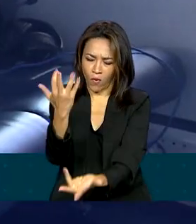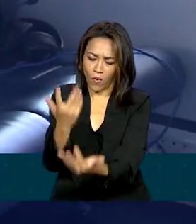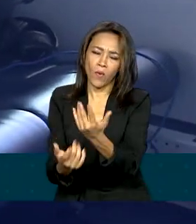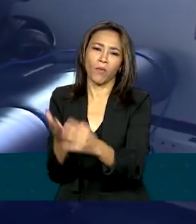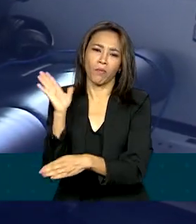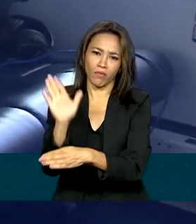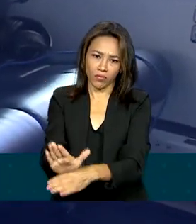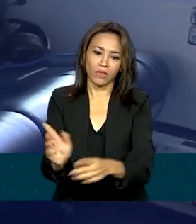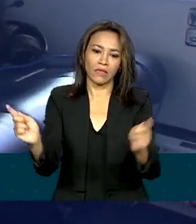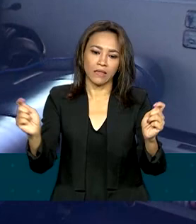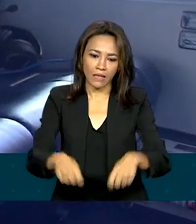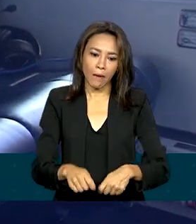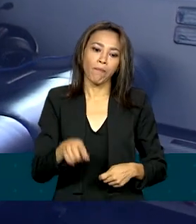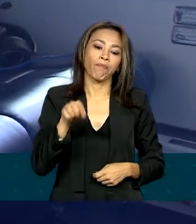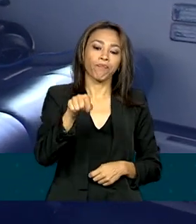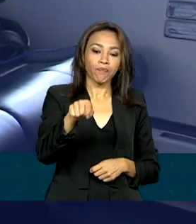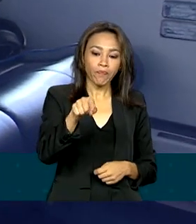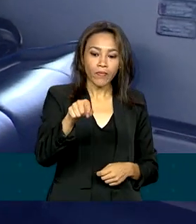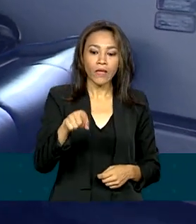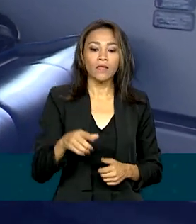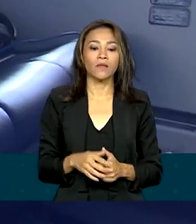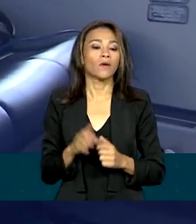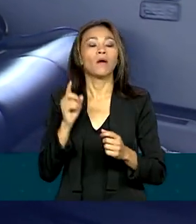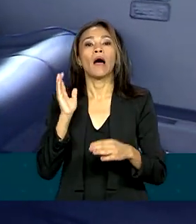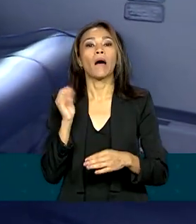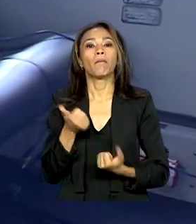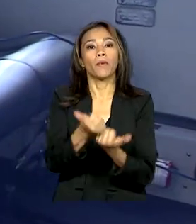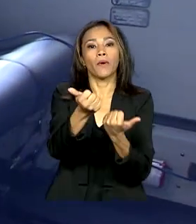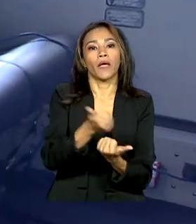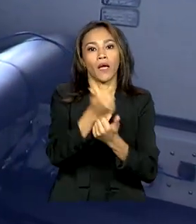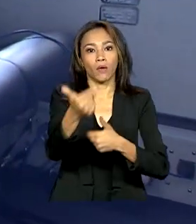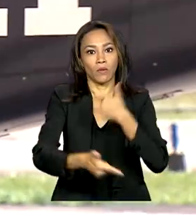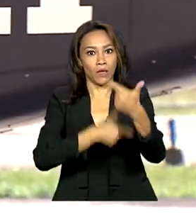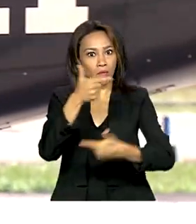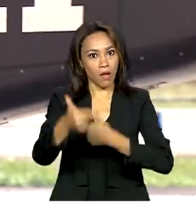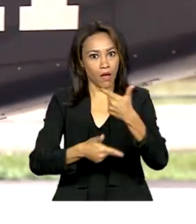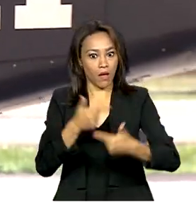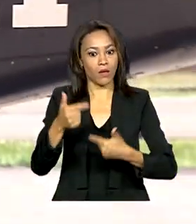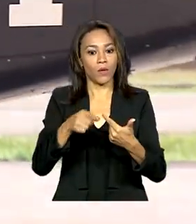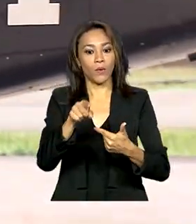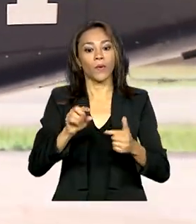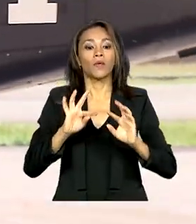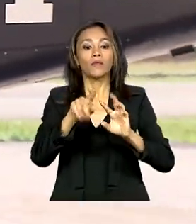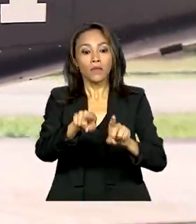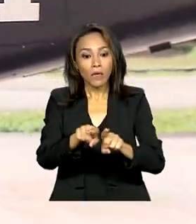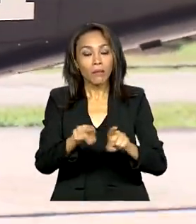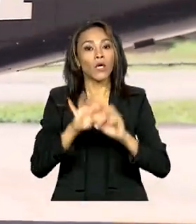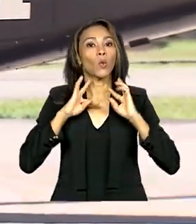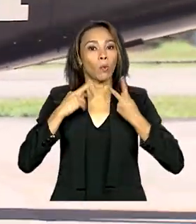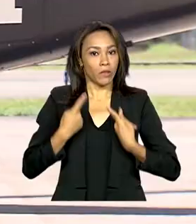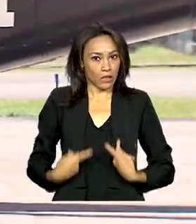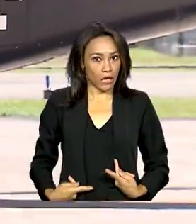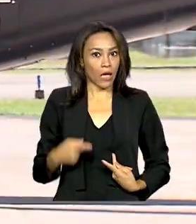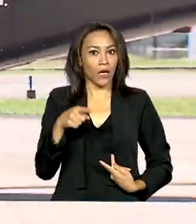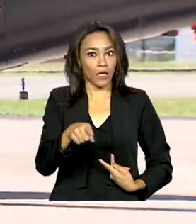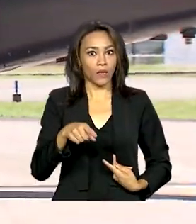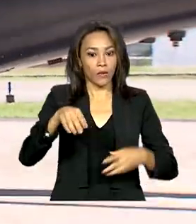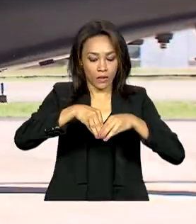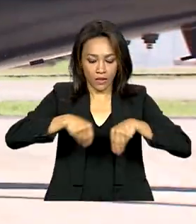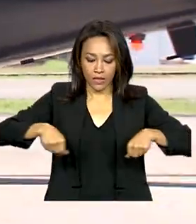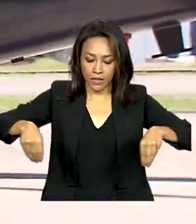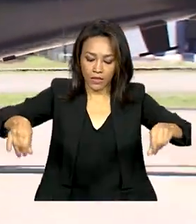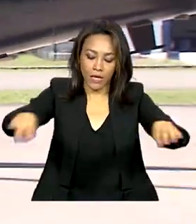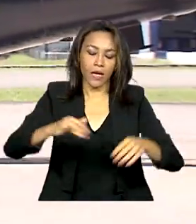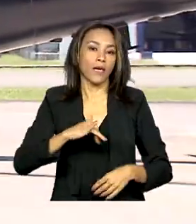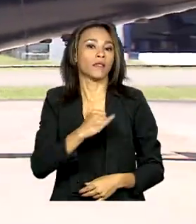duas aeronaves seguirão para o Amazonas para apoiar trabalhos humanitários nas terras Yanomami. A outra será enviada